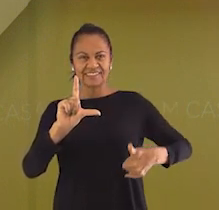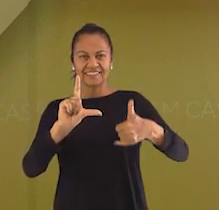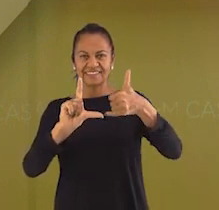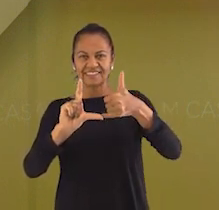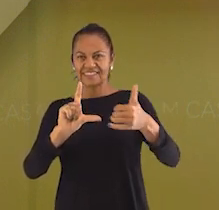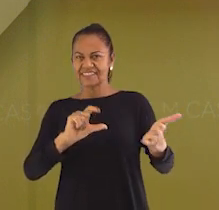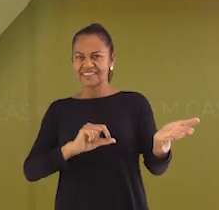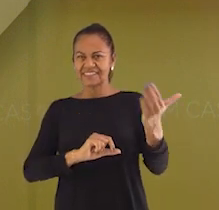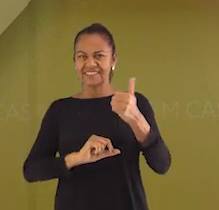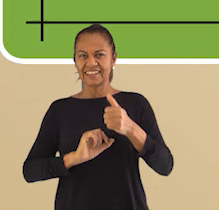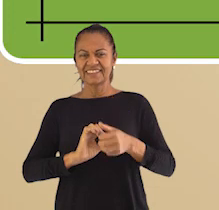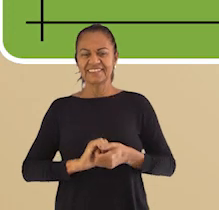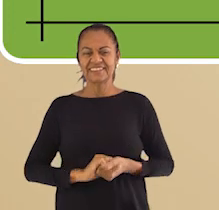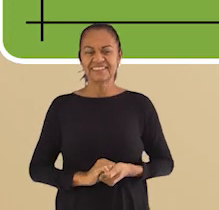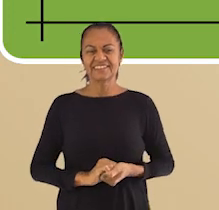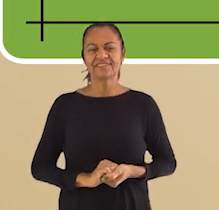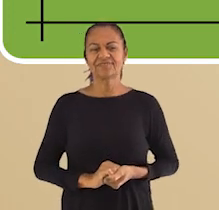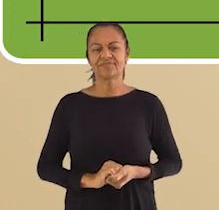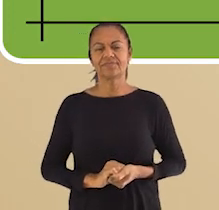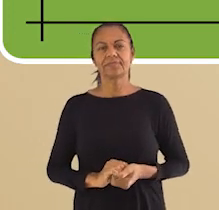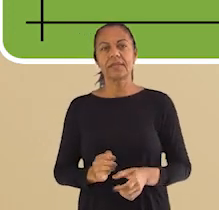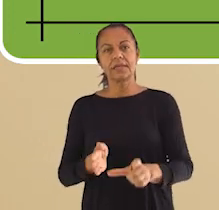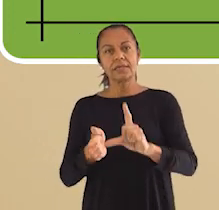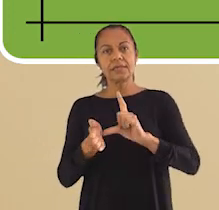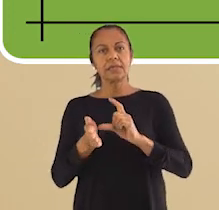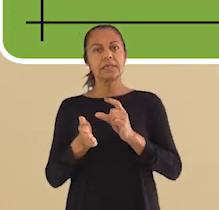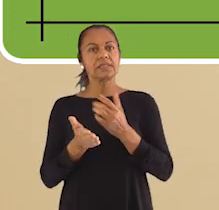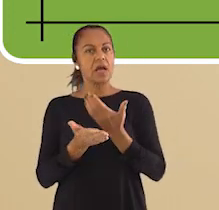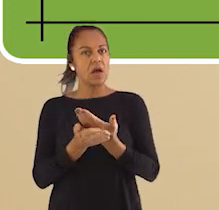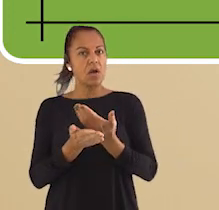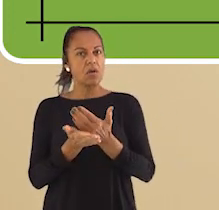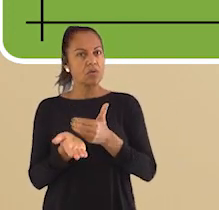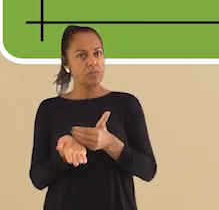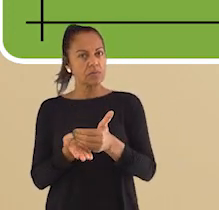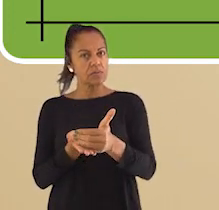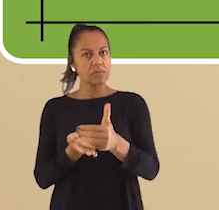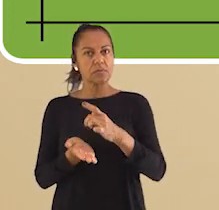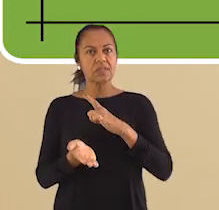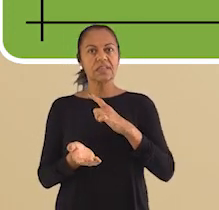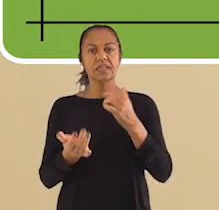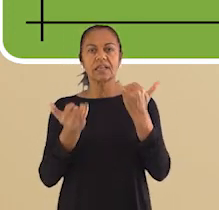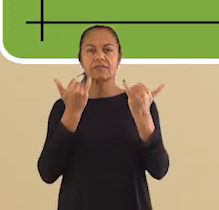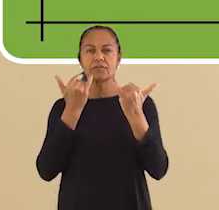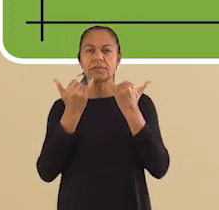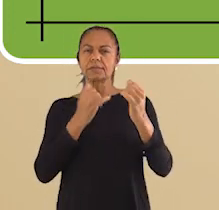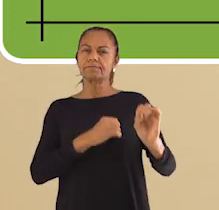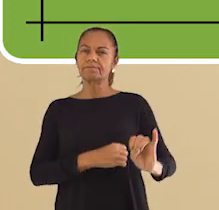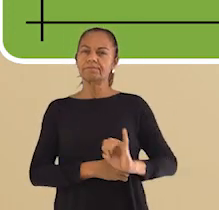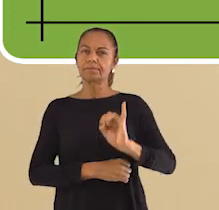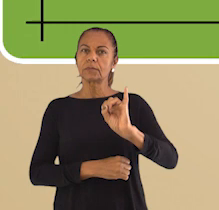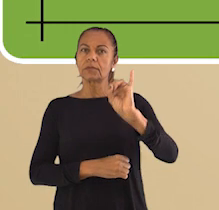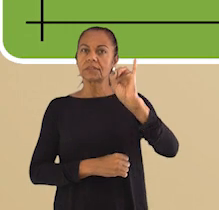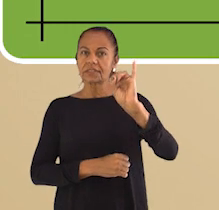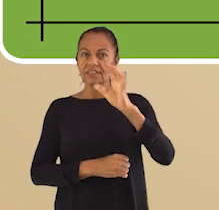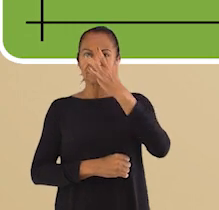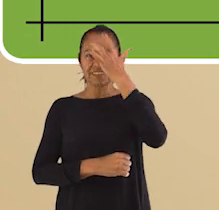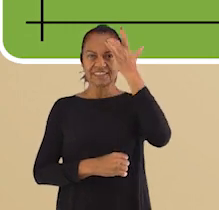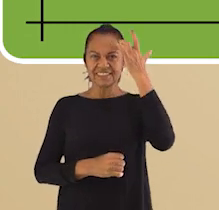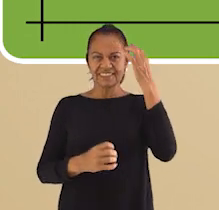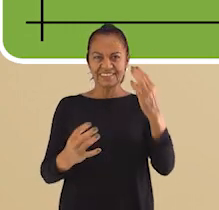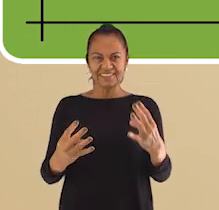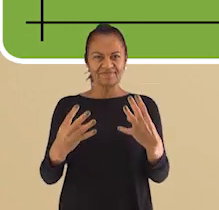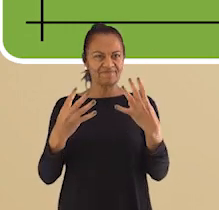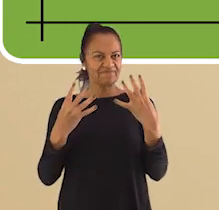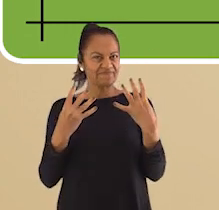Venha comigo! Antes de começar a aula, algumas informações importantes para quem estiver nos